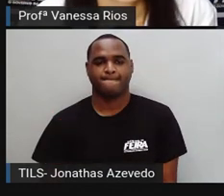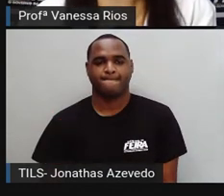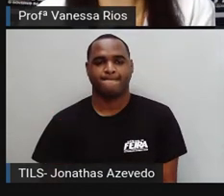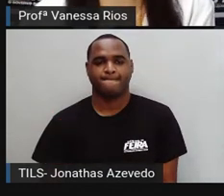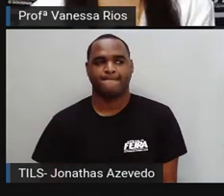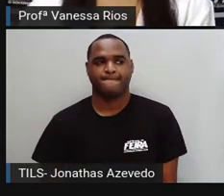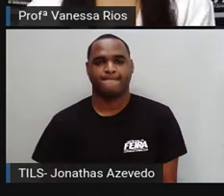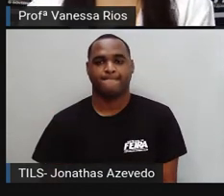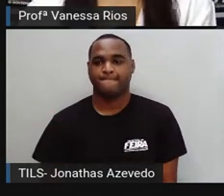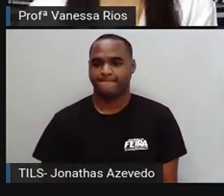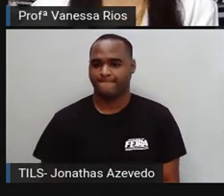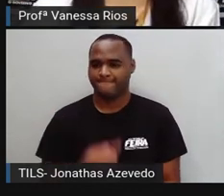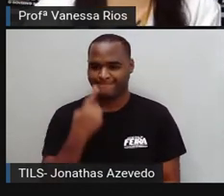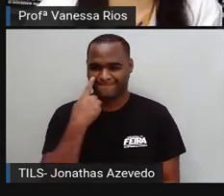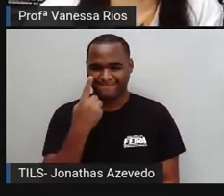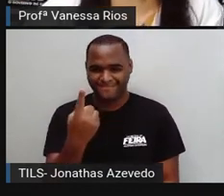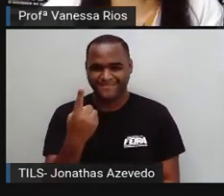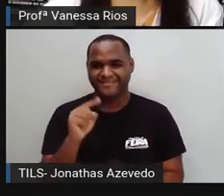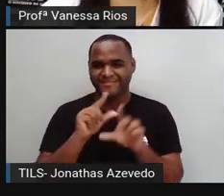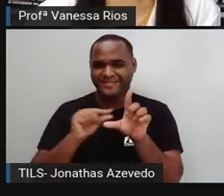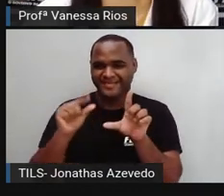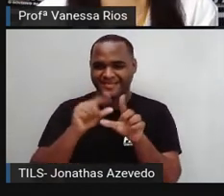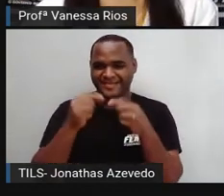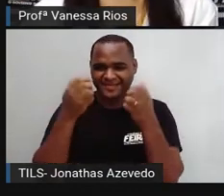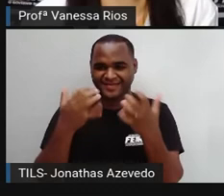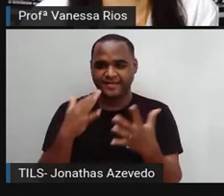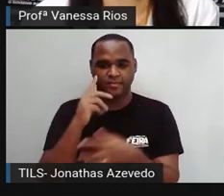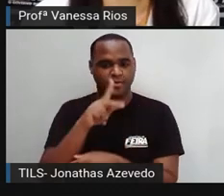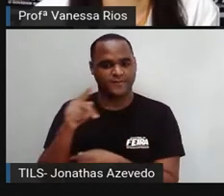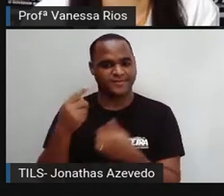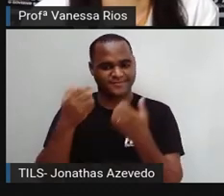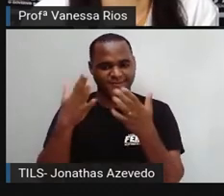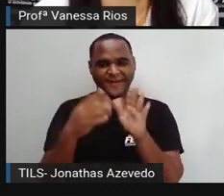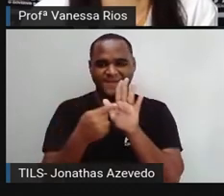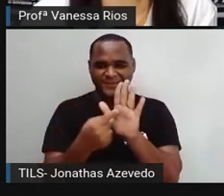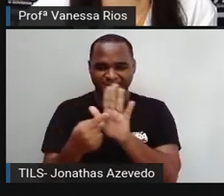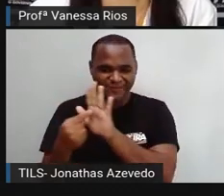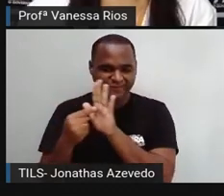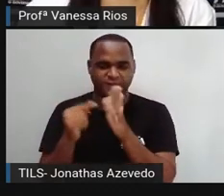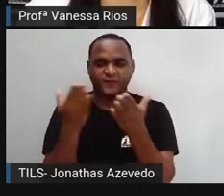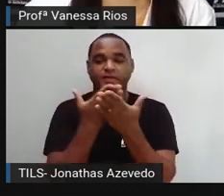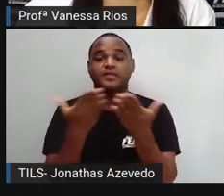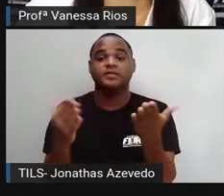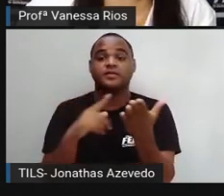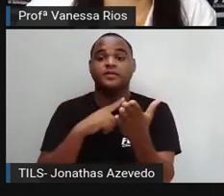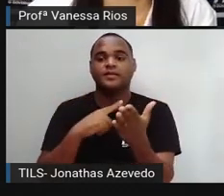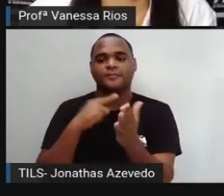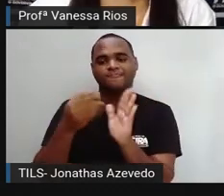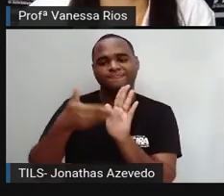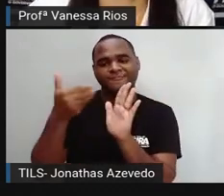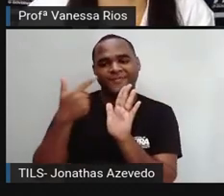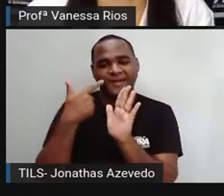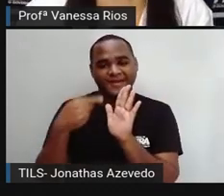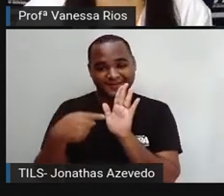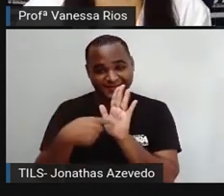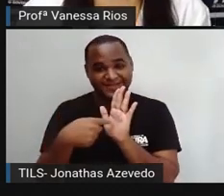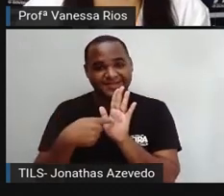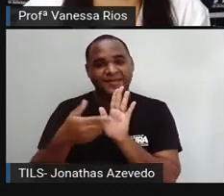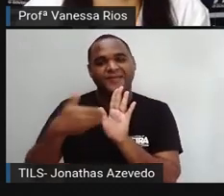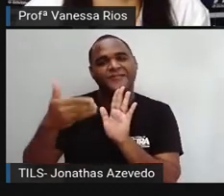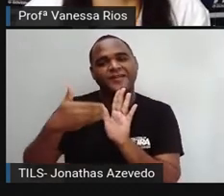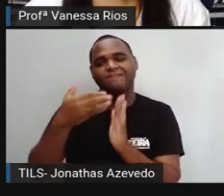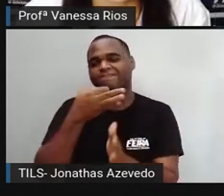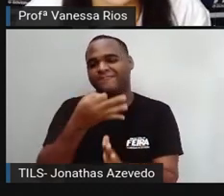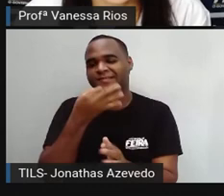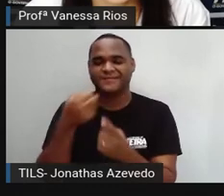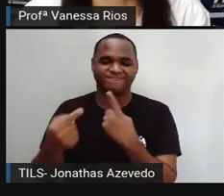Pronto, acessando através daquele link que a PRO mostrou a vocês. Nós chegamos nessa página aqui, né? Do Folhinha, dicas